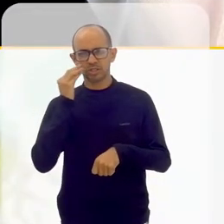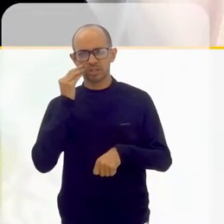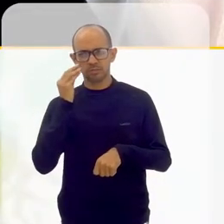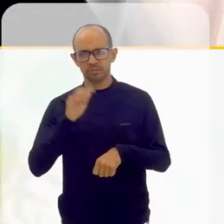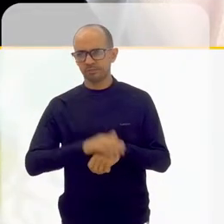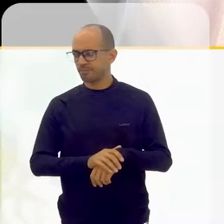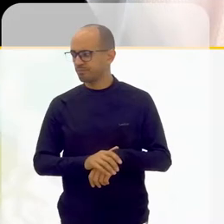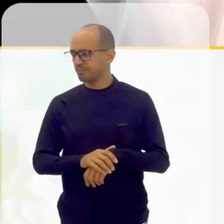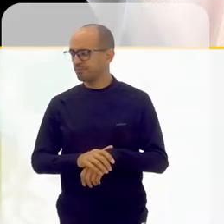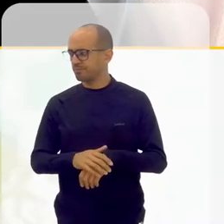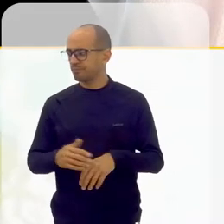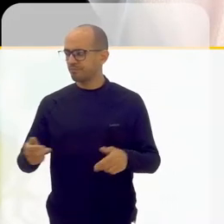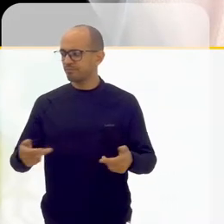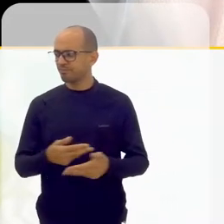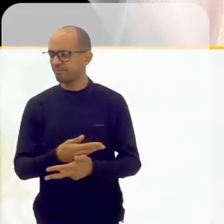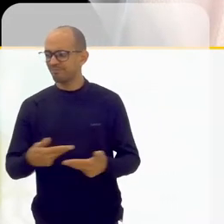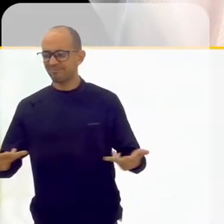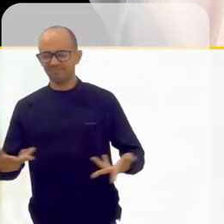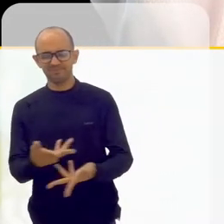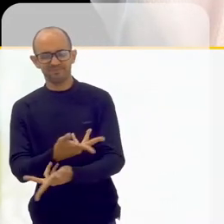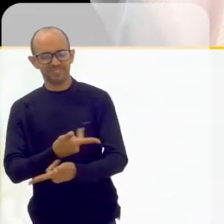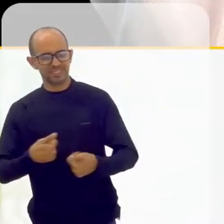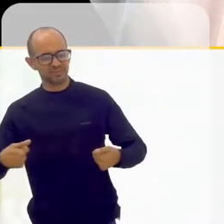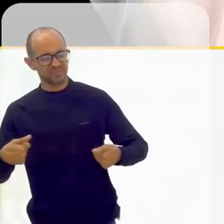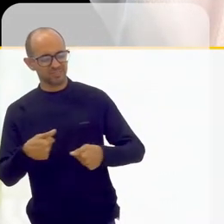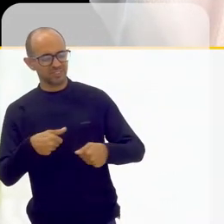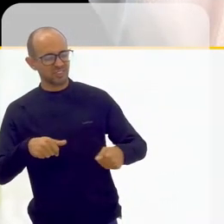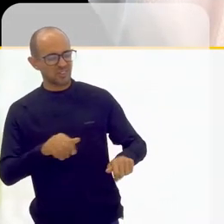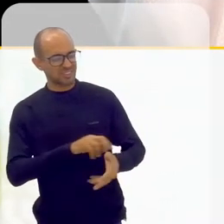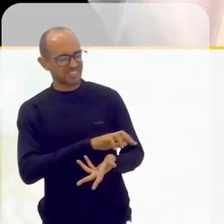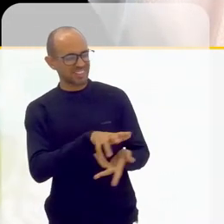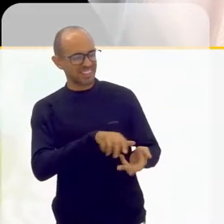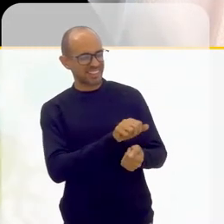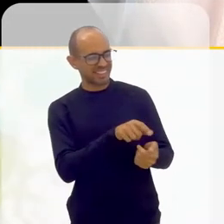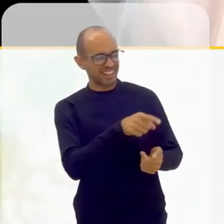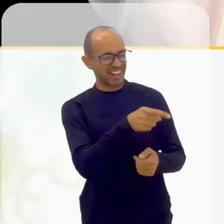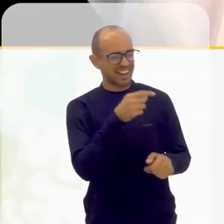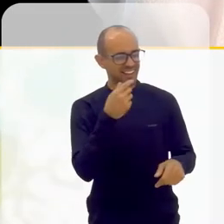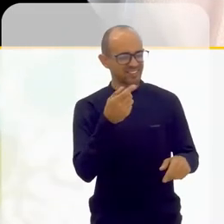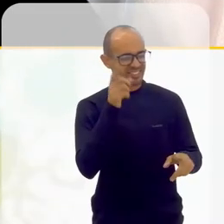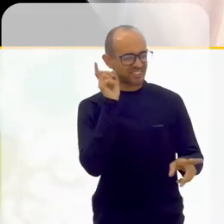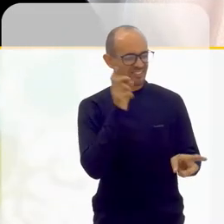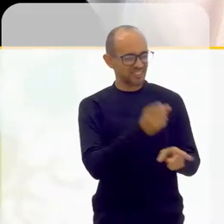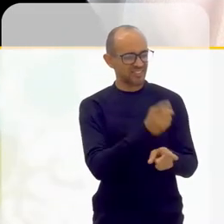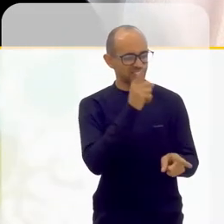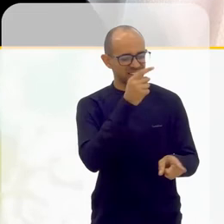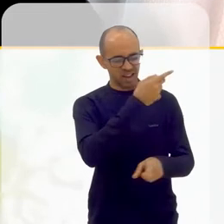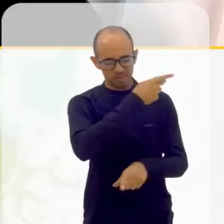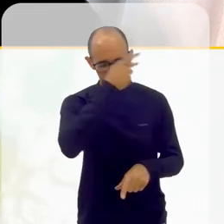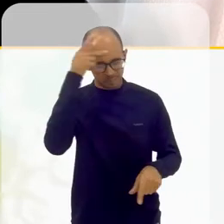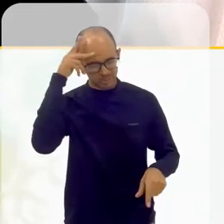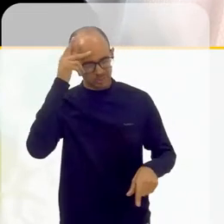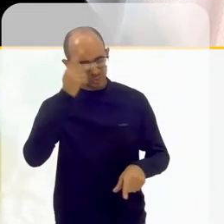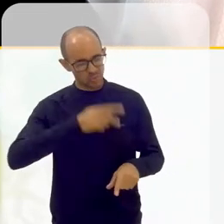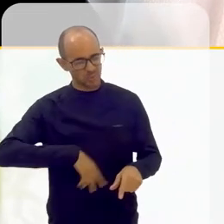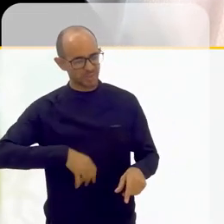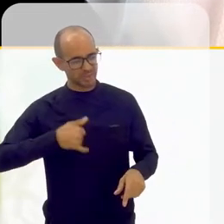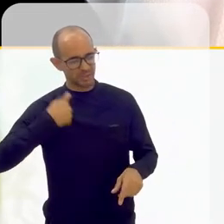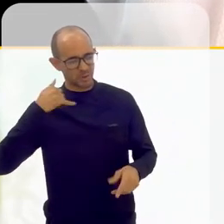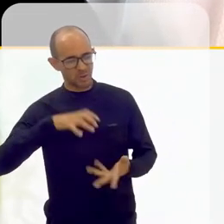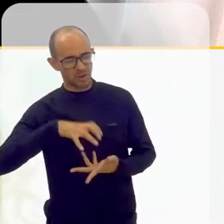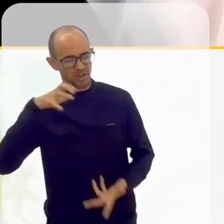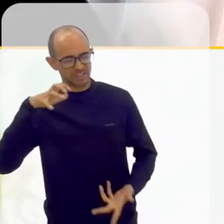Então, é um certo... ser a coisa mais linda do planeta Terra. É, eu gosto muito. Você vê uma